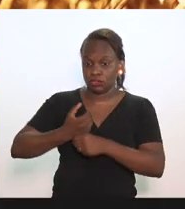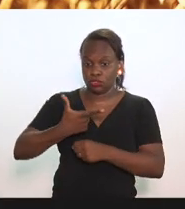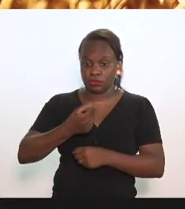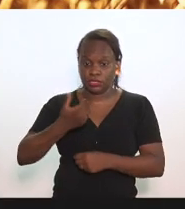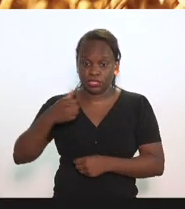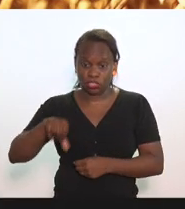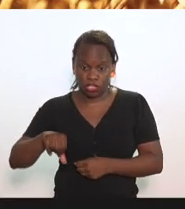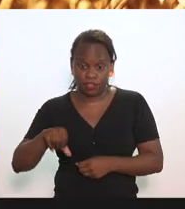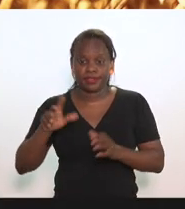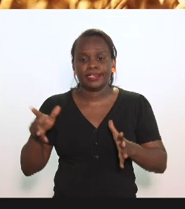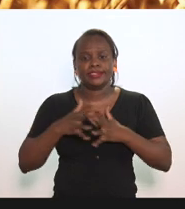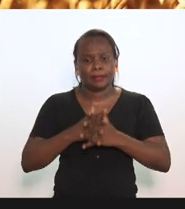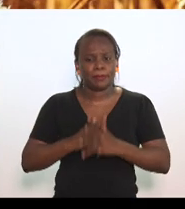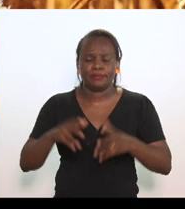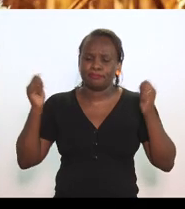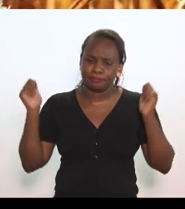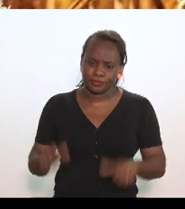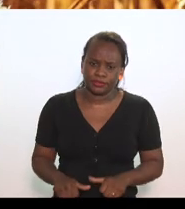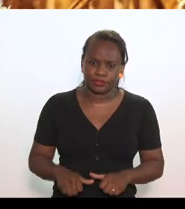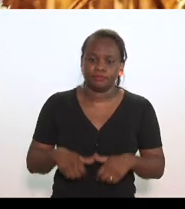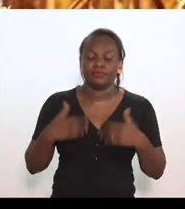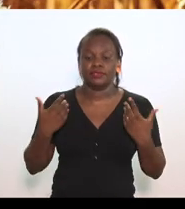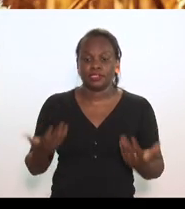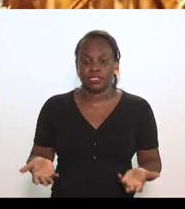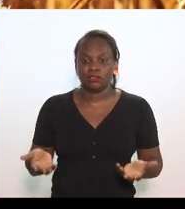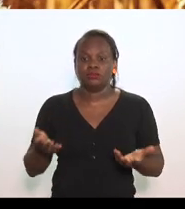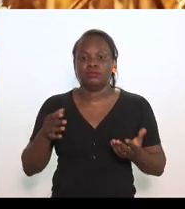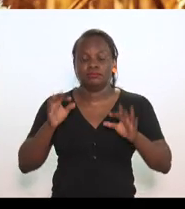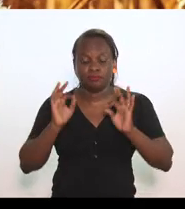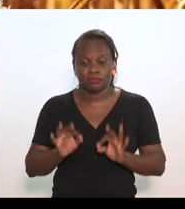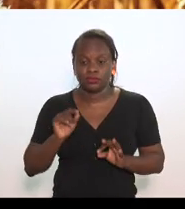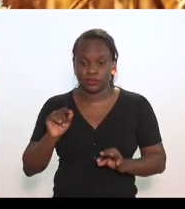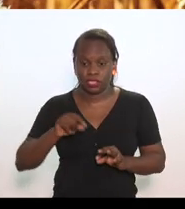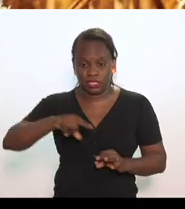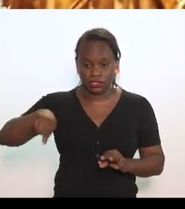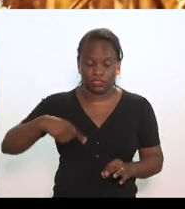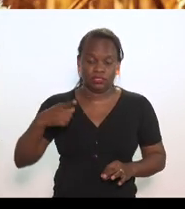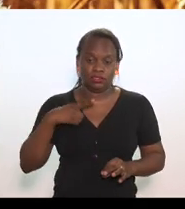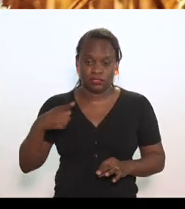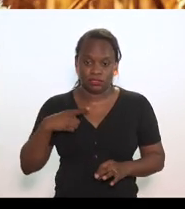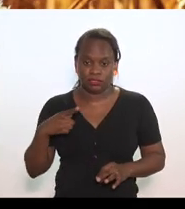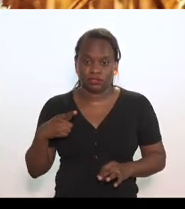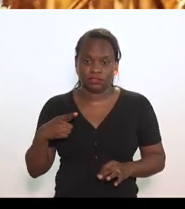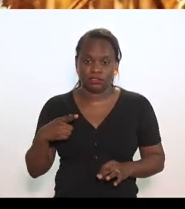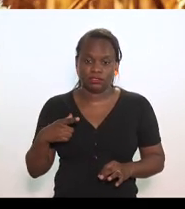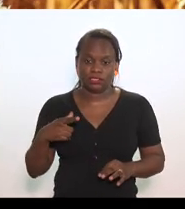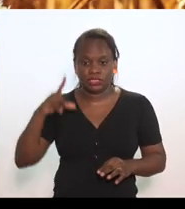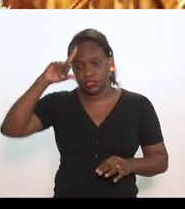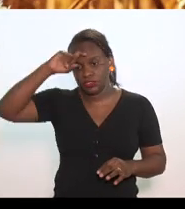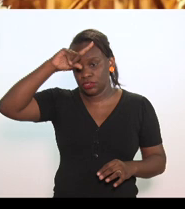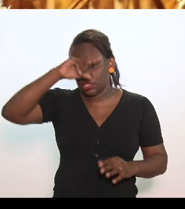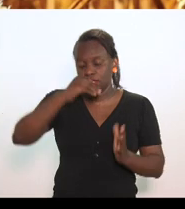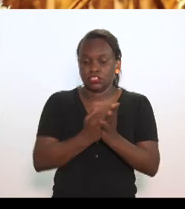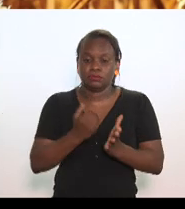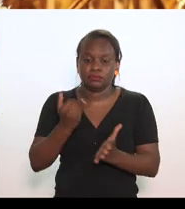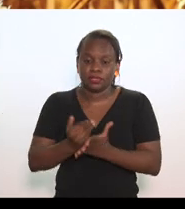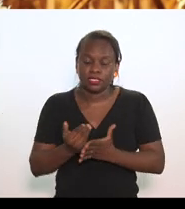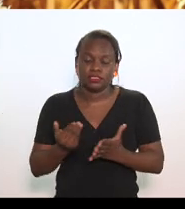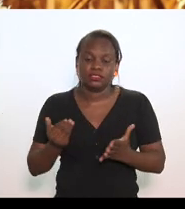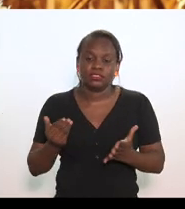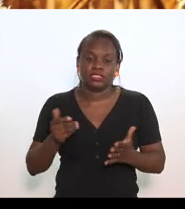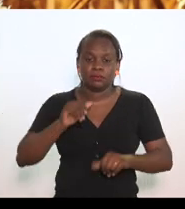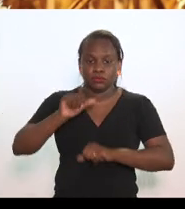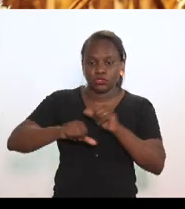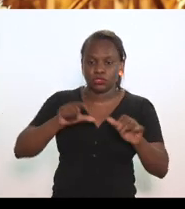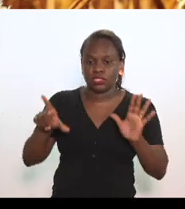e aí isso atrapalhou ainda mais, né? Então, efetivamente, a gente tem uma dificuldade adicional com a